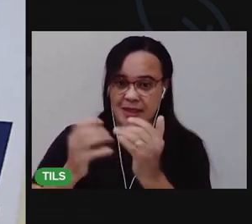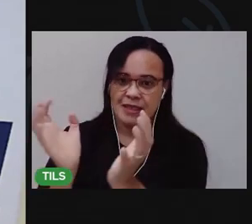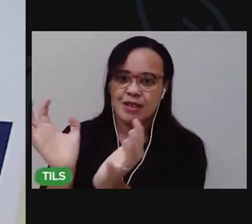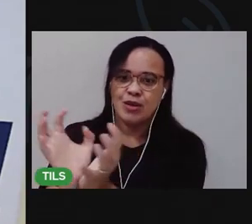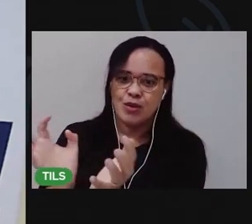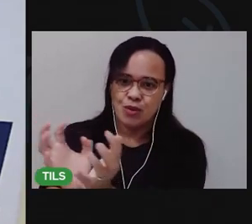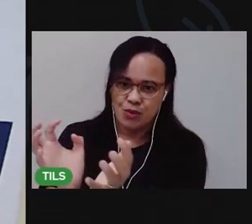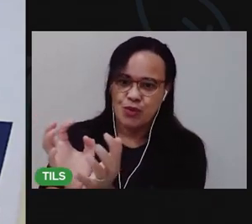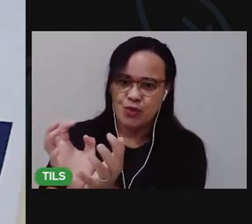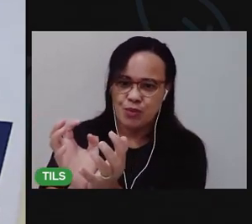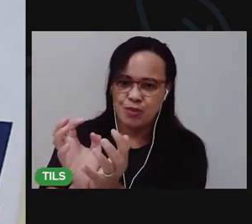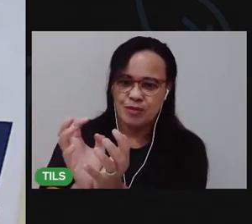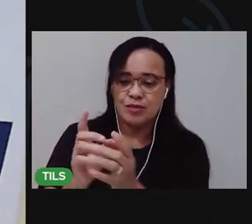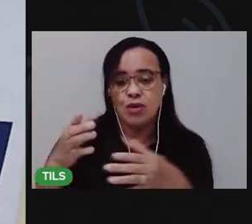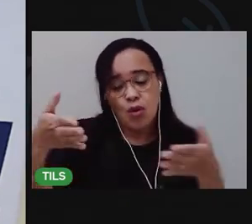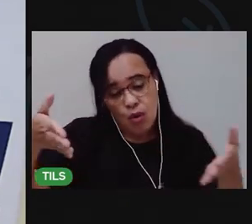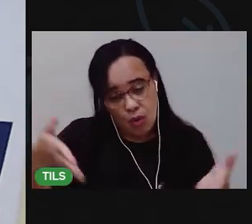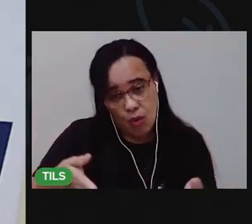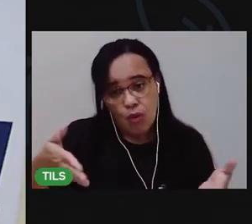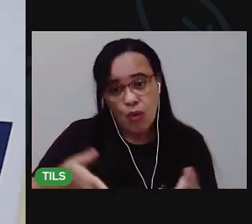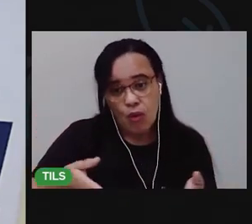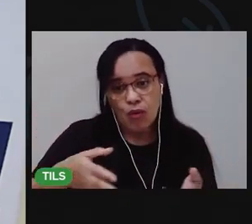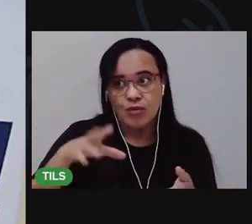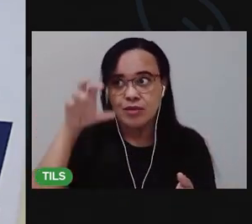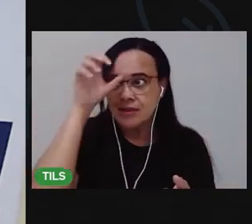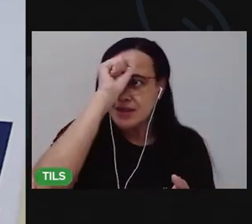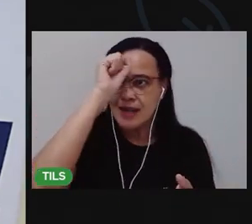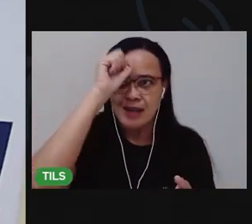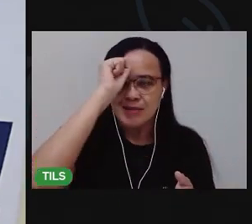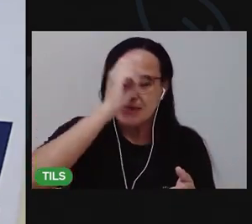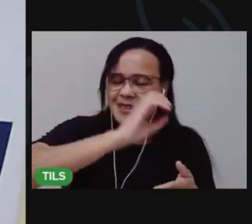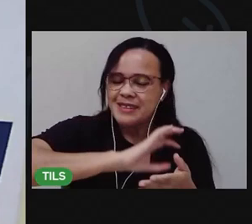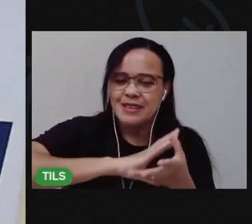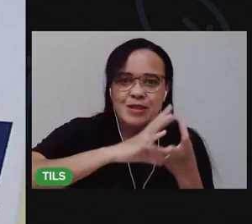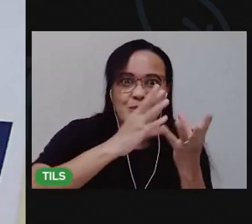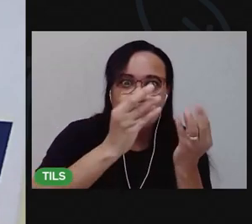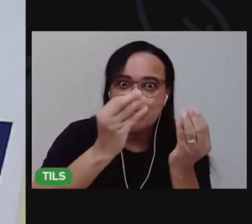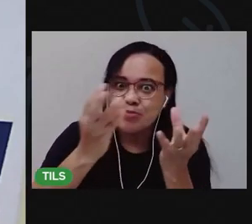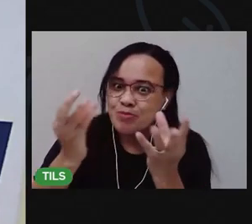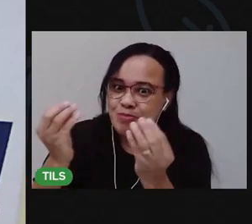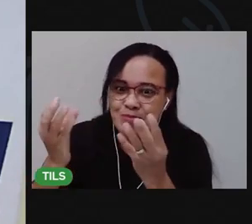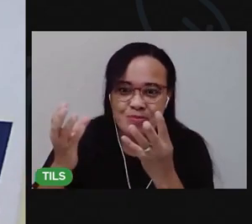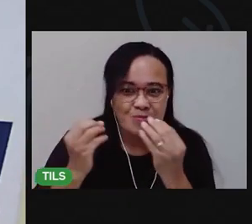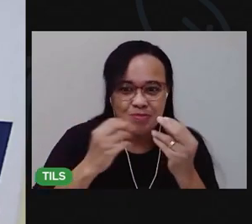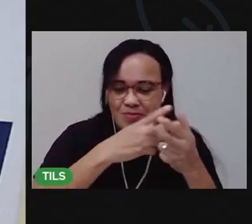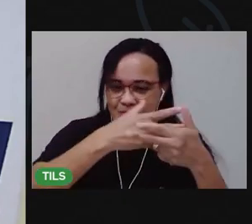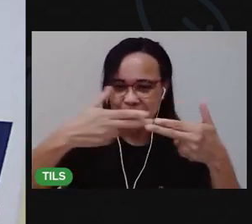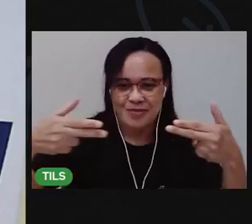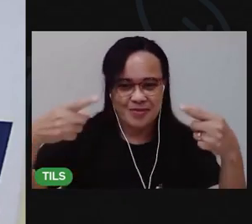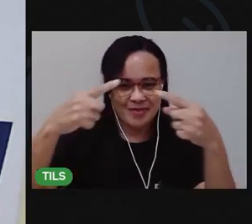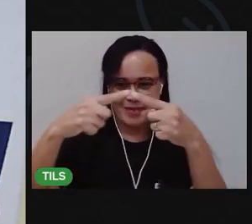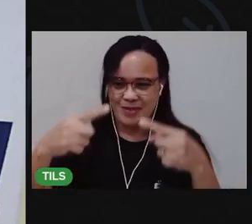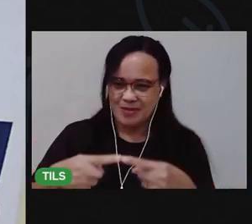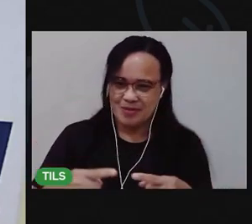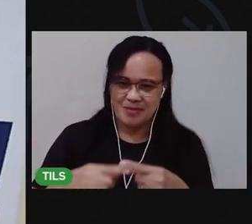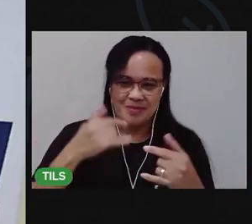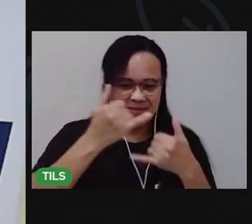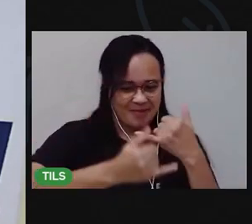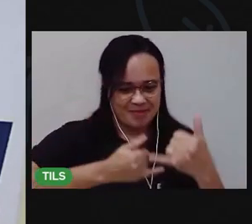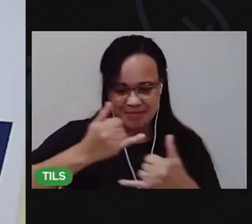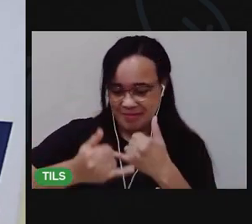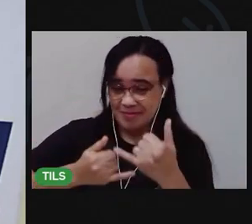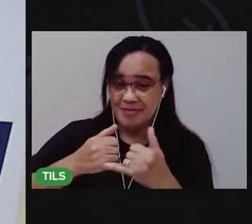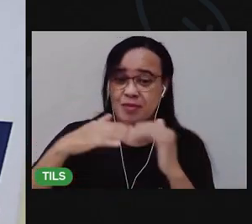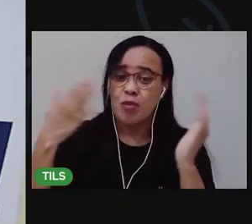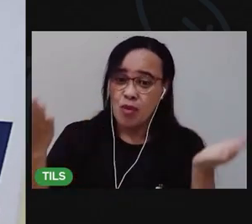E assim aprendemos muitas coisas relacionadas aos brinquedos. Inclusive aprendemos a fazer um